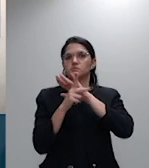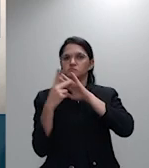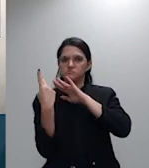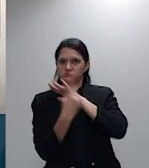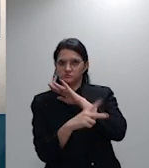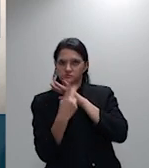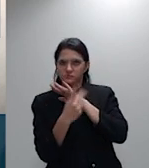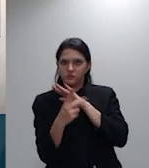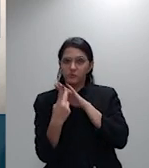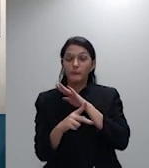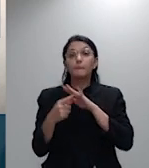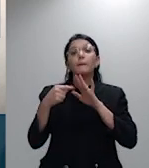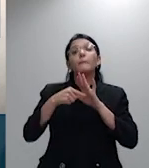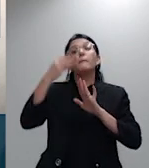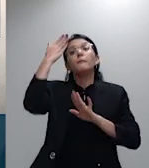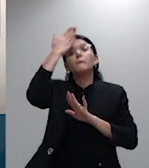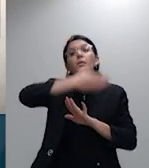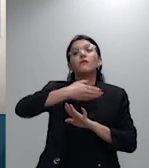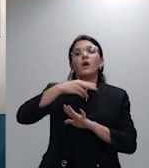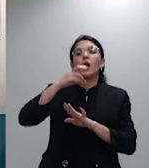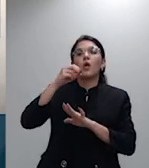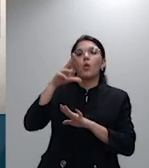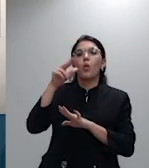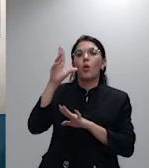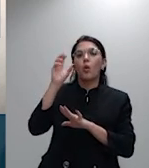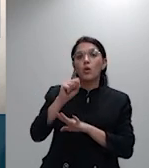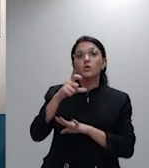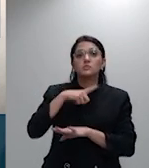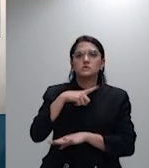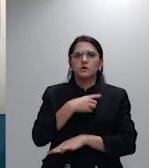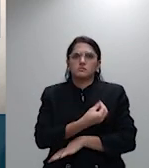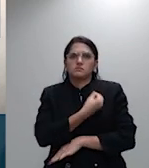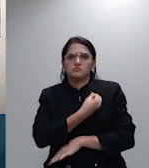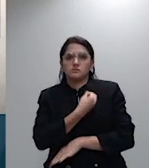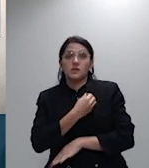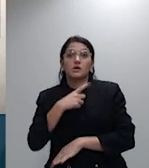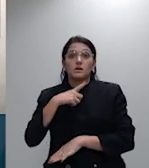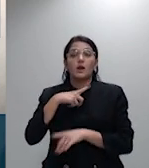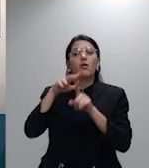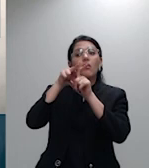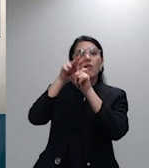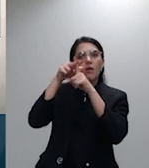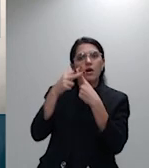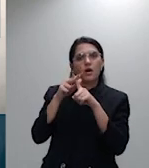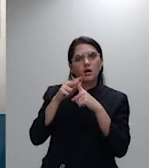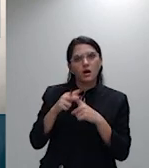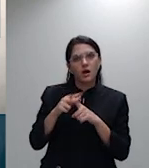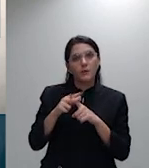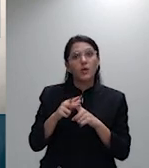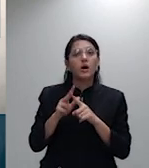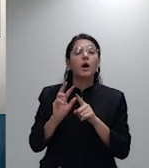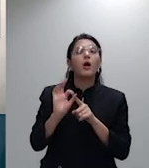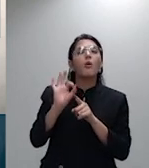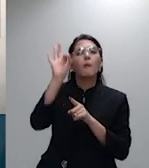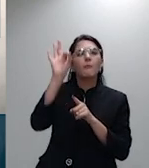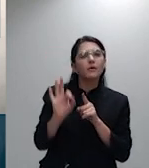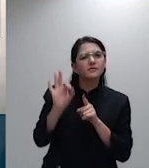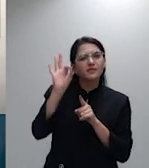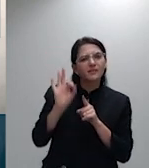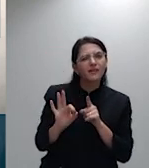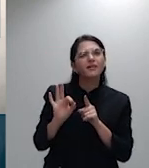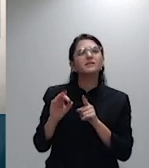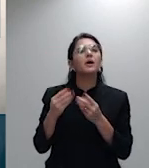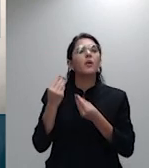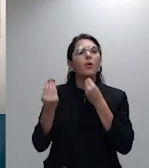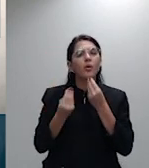para o reajuste por faixa etária fixadas as teses passa-se então o julgamento dos